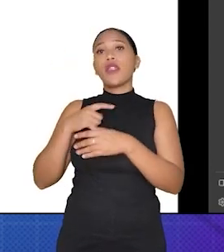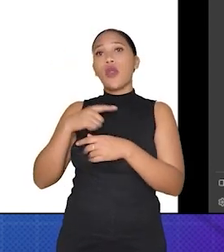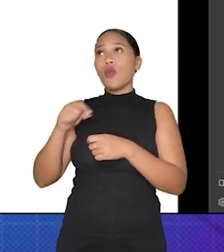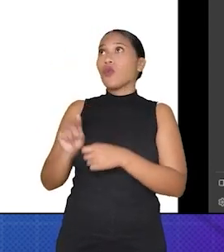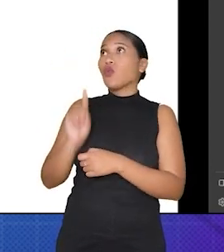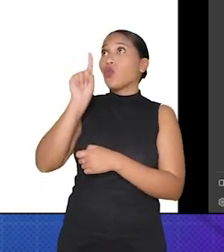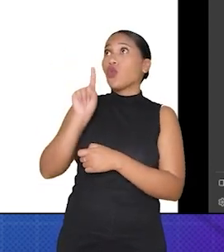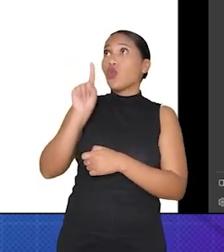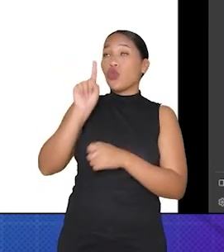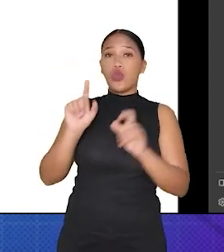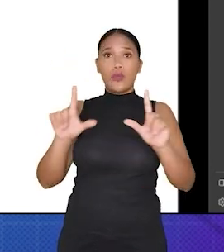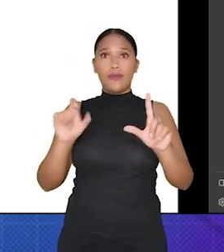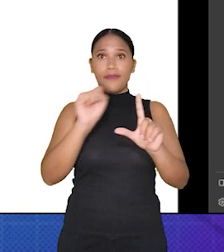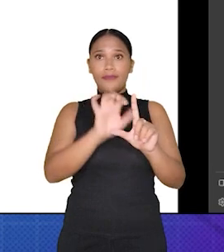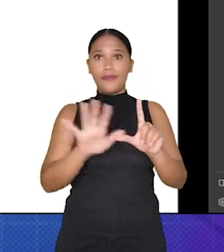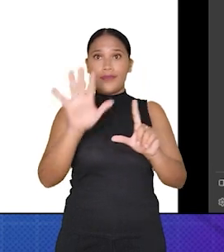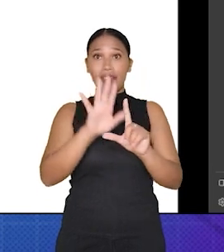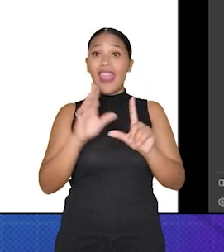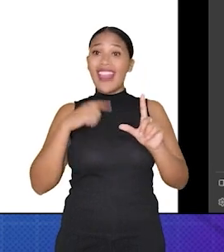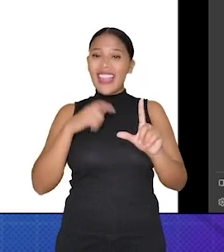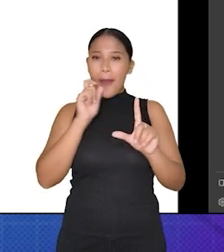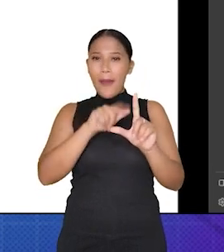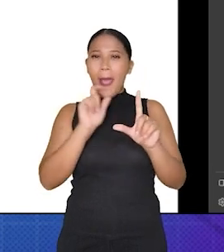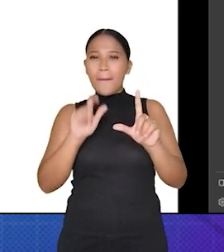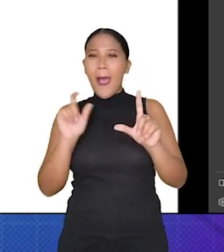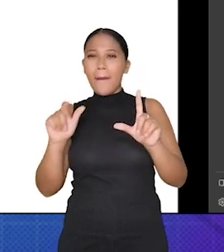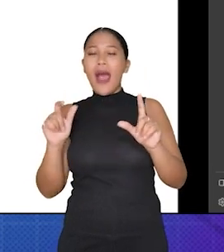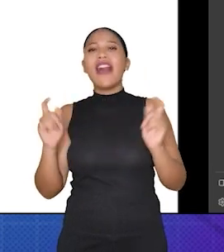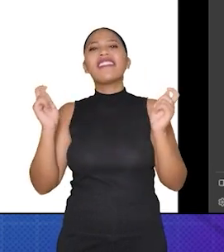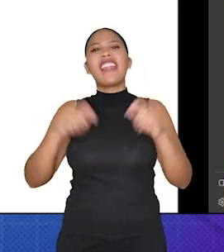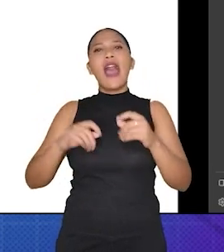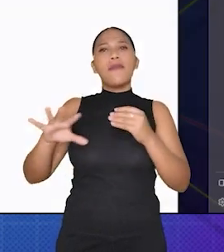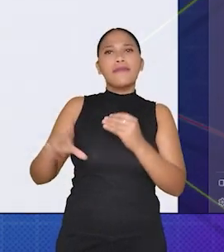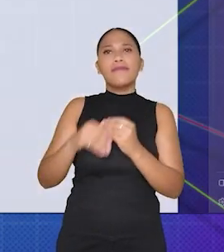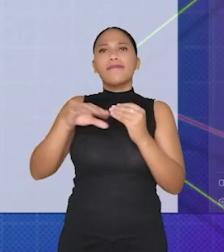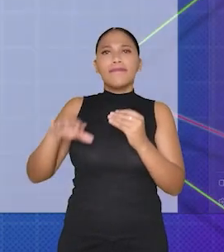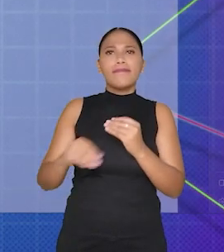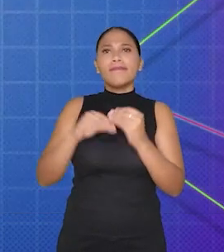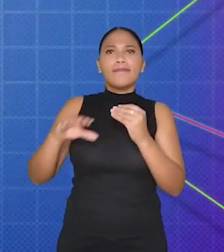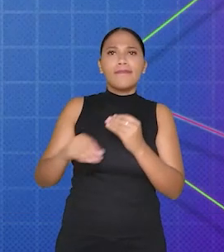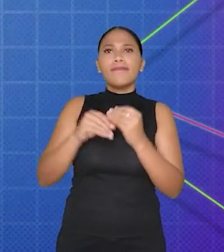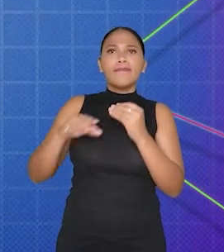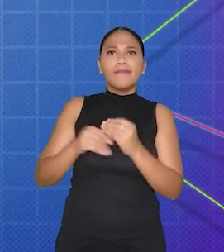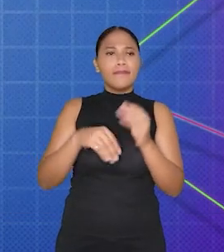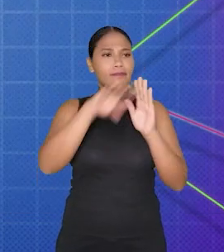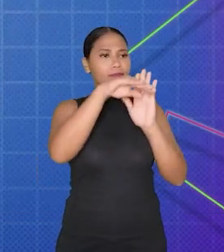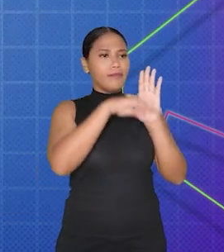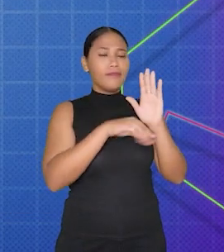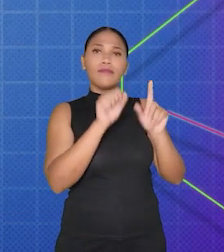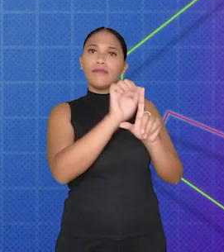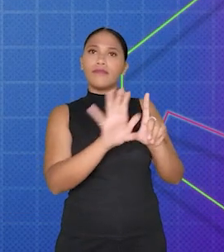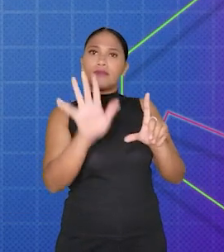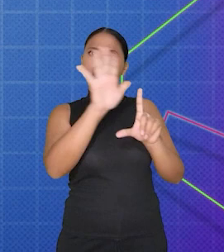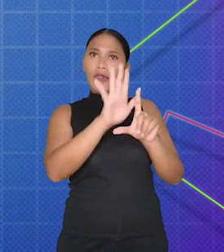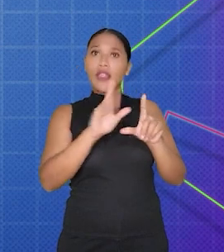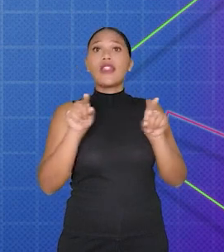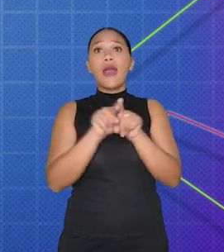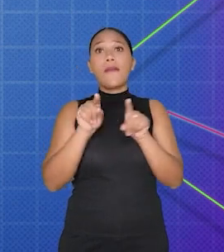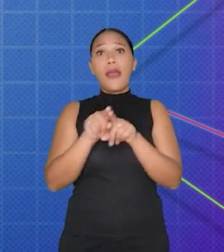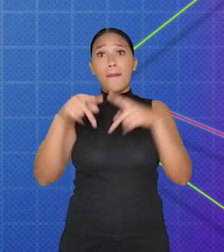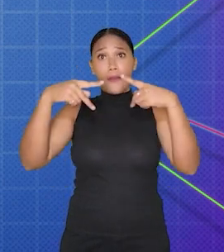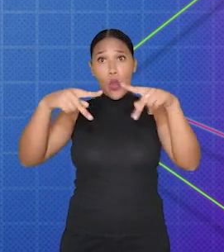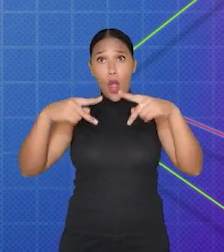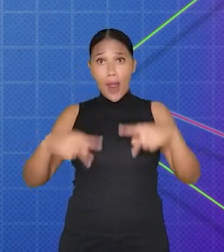na parte superior da interface. Com esses passos, você poderá adicionar eventos à Folha de Eventos do Construct 2, e